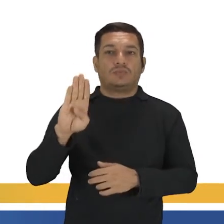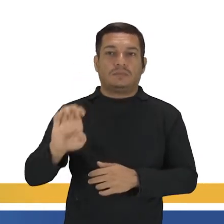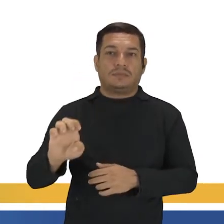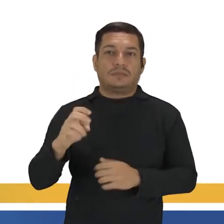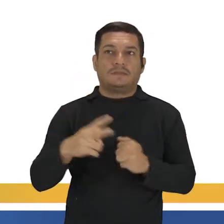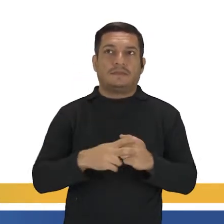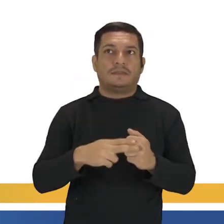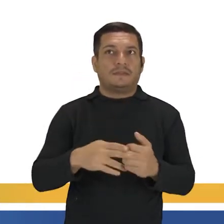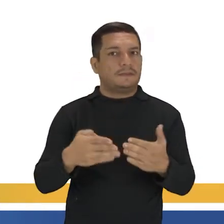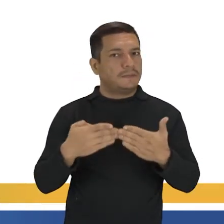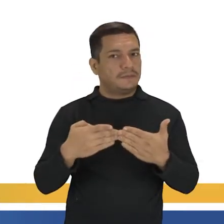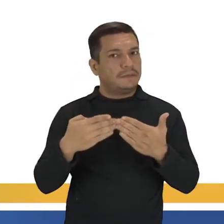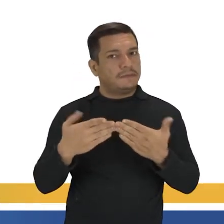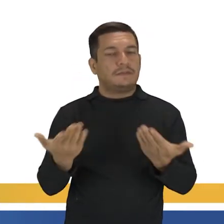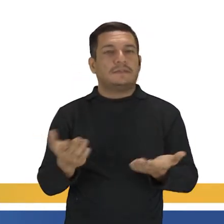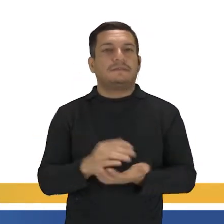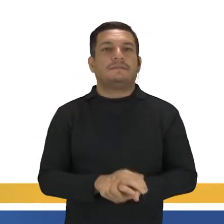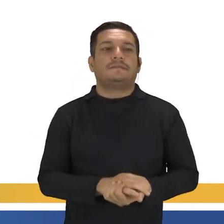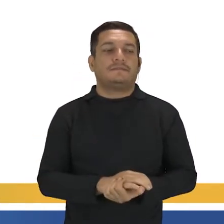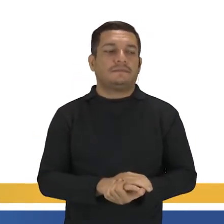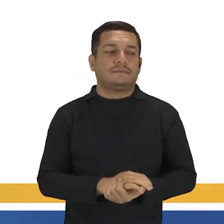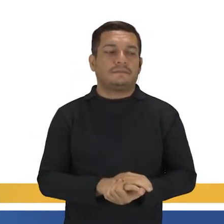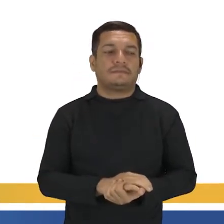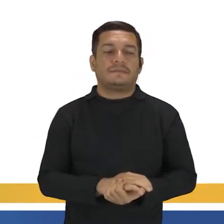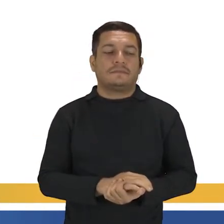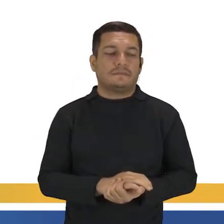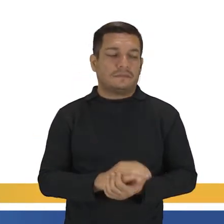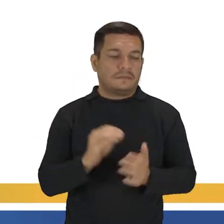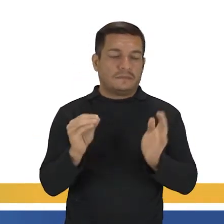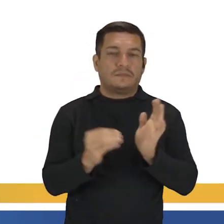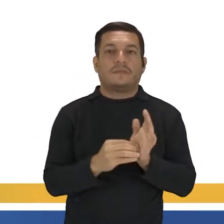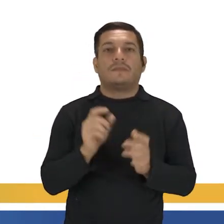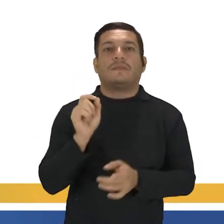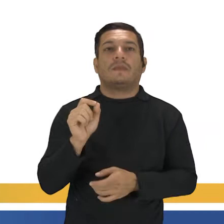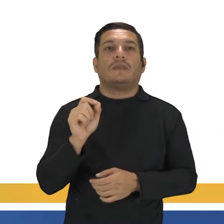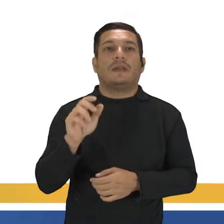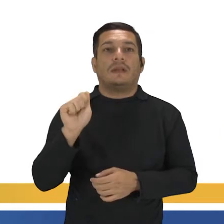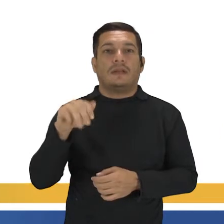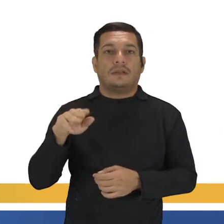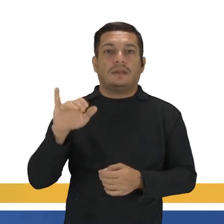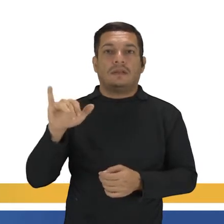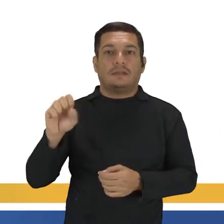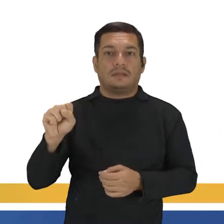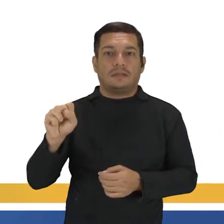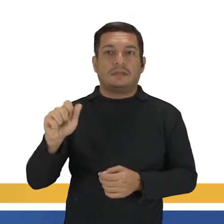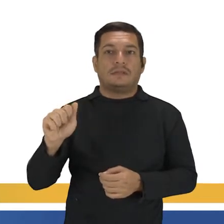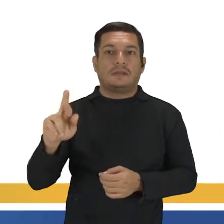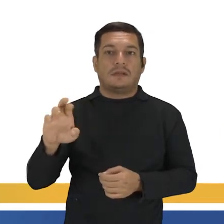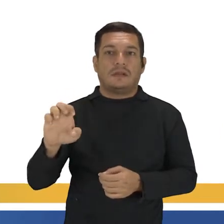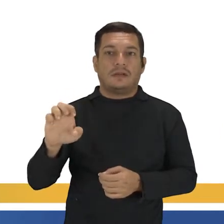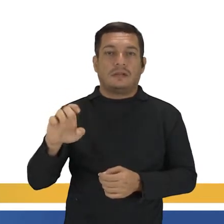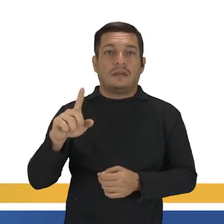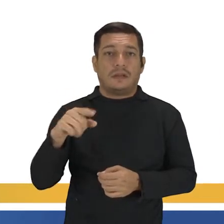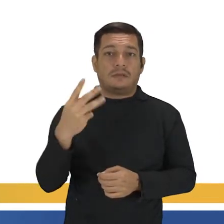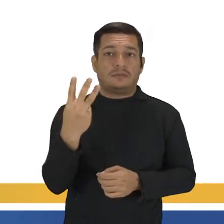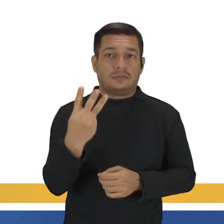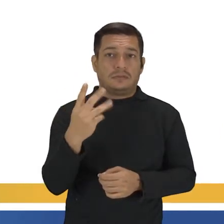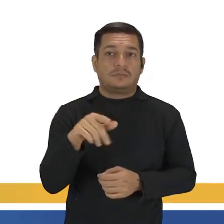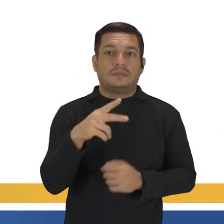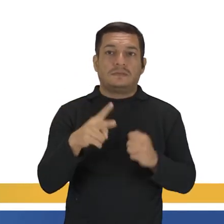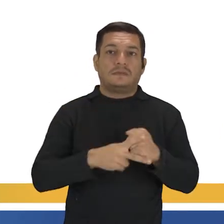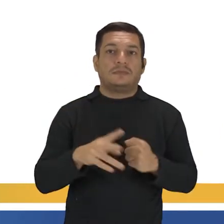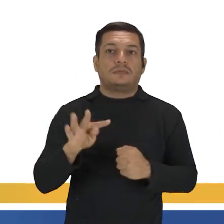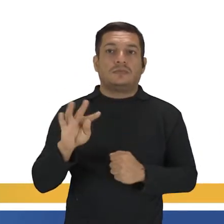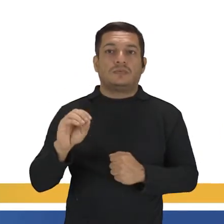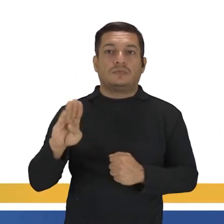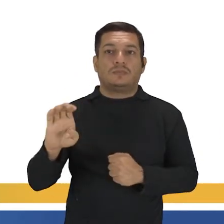to be. E, por favor, vamos lá. Eu coloquei ali, mais uma vez. And, is, are. Isso aí é o verbo to